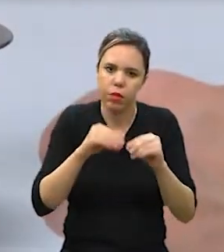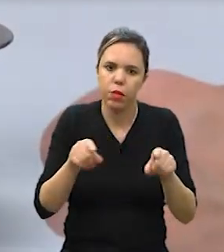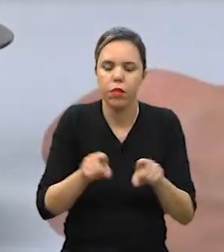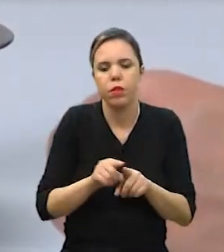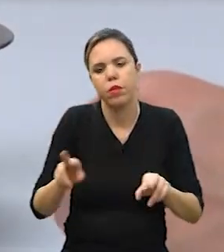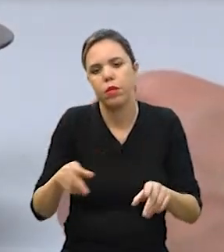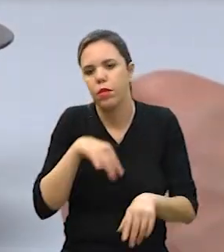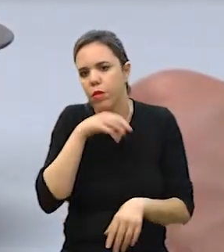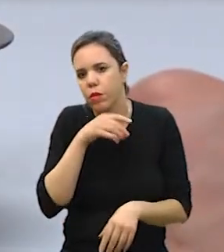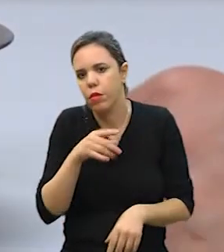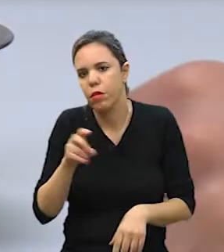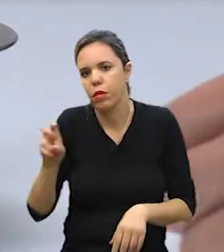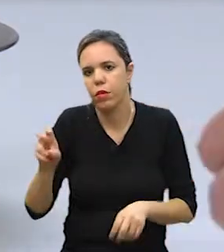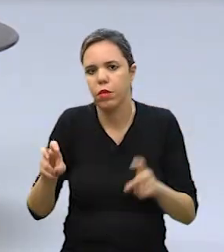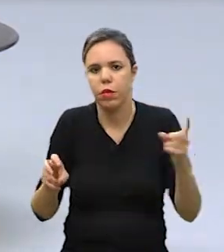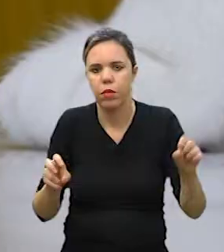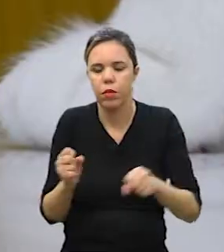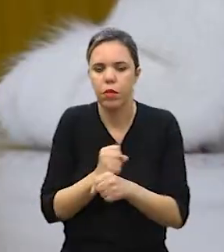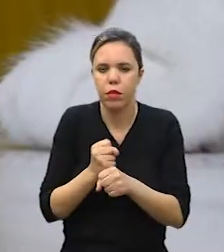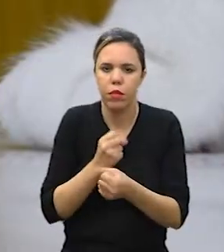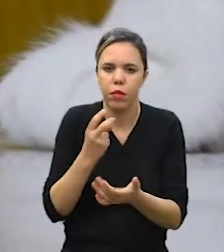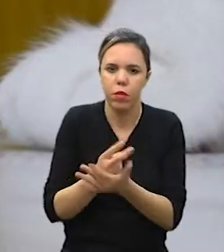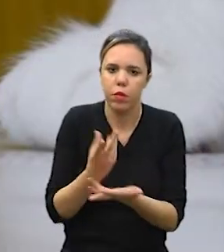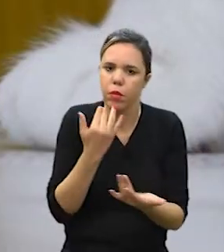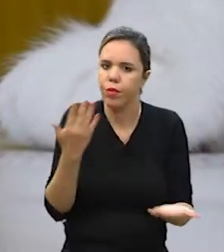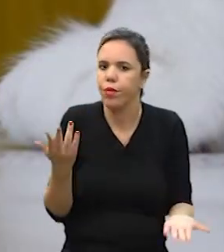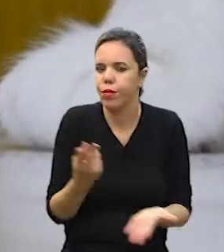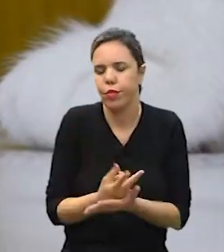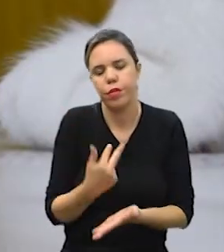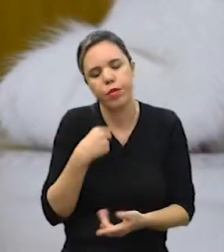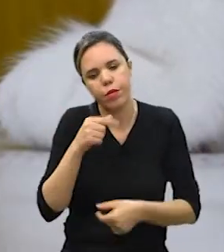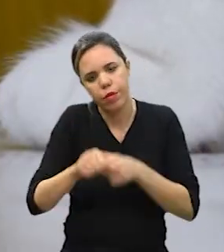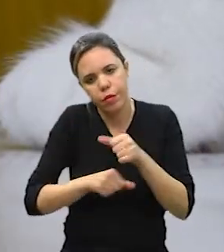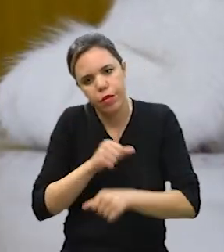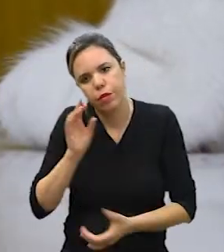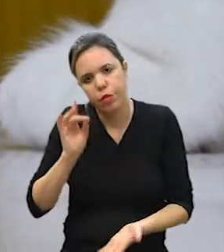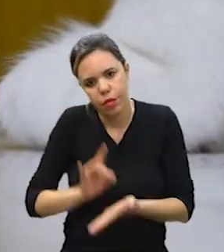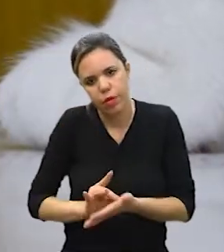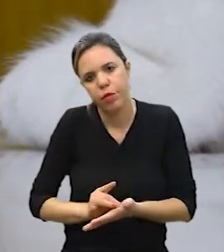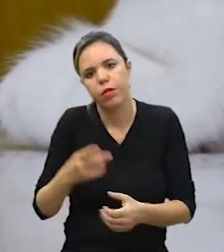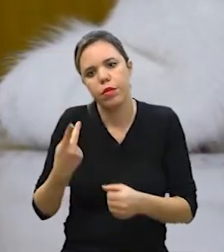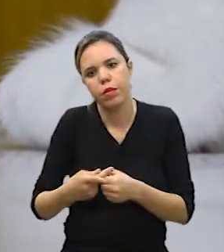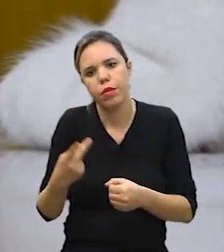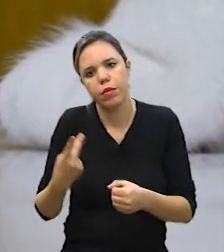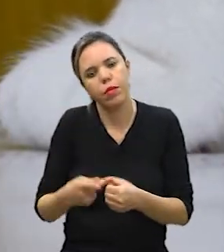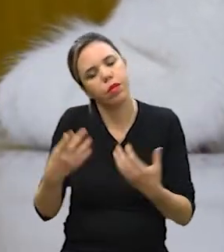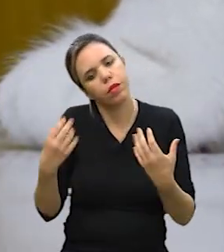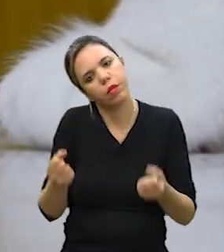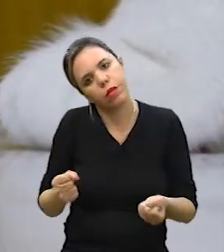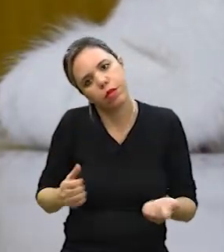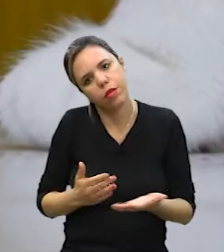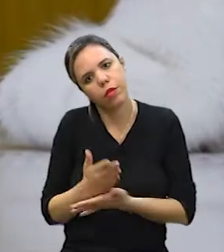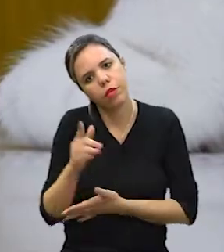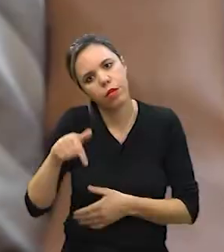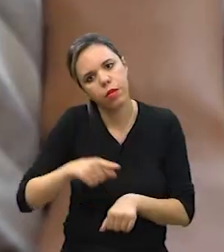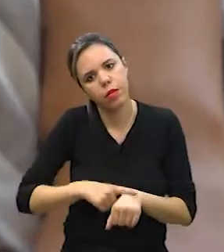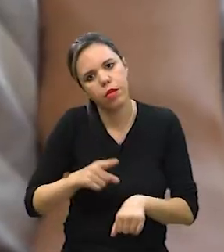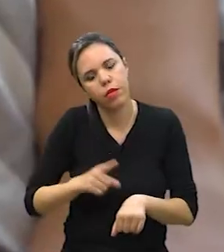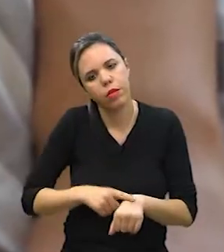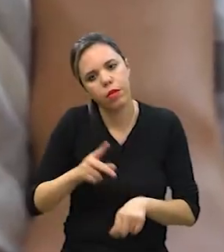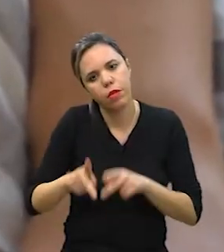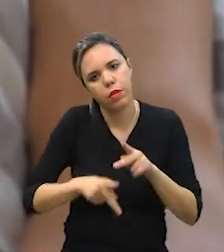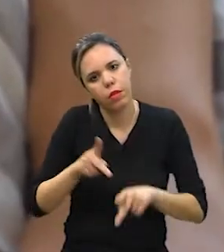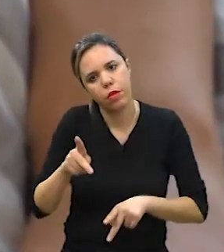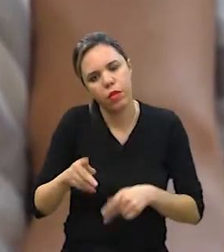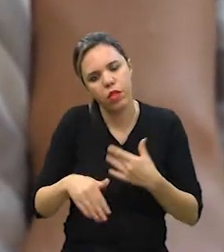o almoço e para o jantar. Imagina o PET ficar 5, 10 anos comendo a mesma coisa. Então, realmente foi um produto muito acertado nesse